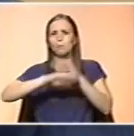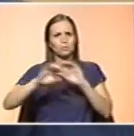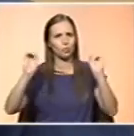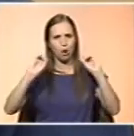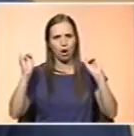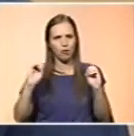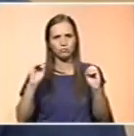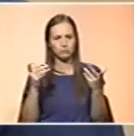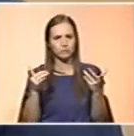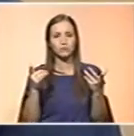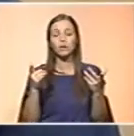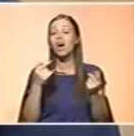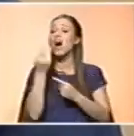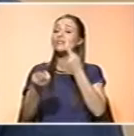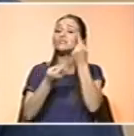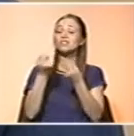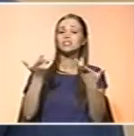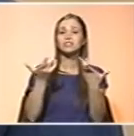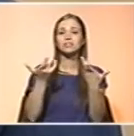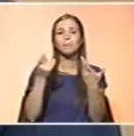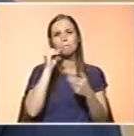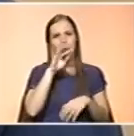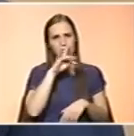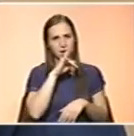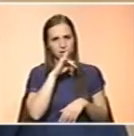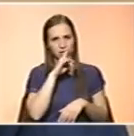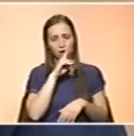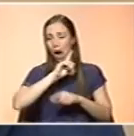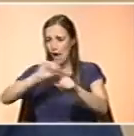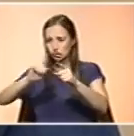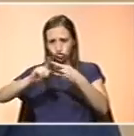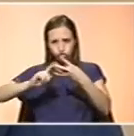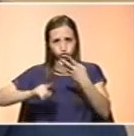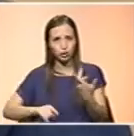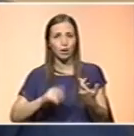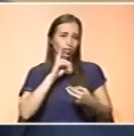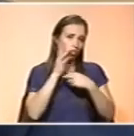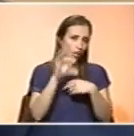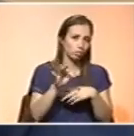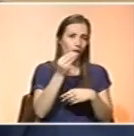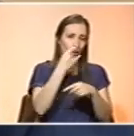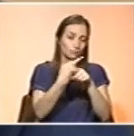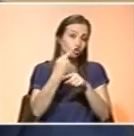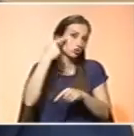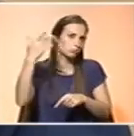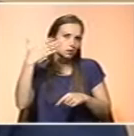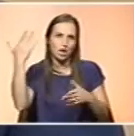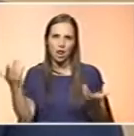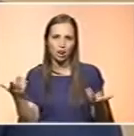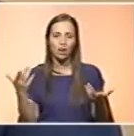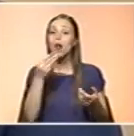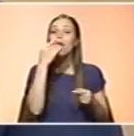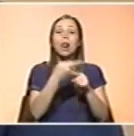as limitações às vezes são criadas, digamos assim, até pelos pais. Há pais que depois procuram uma alimentação especial, não há alimentações